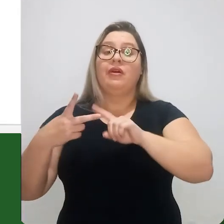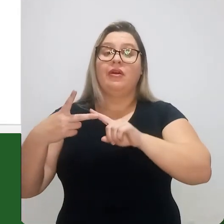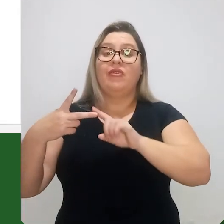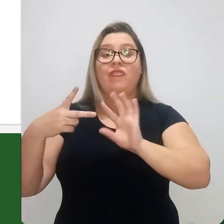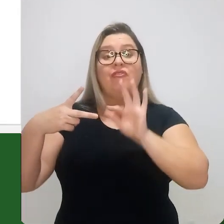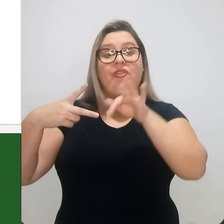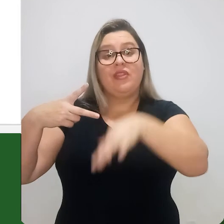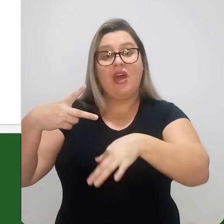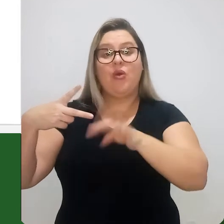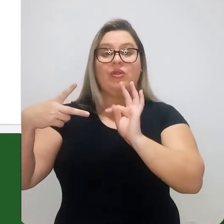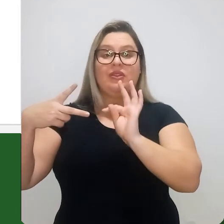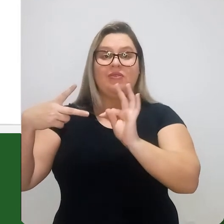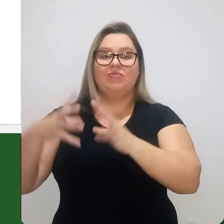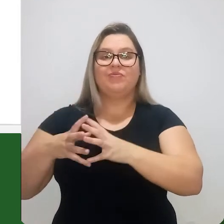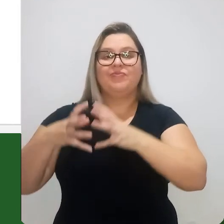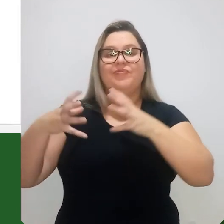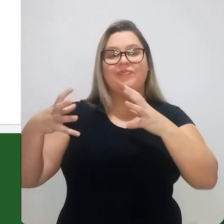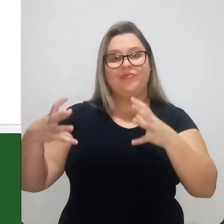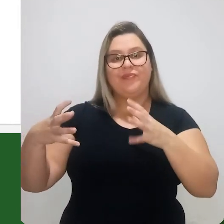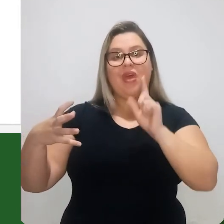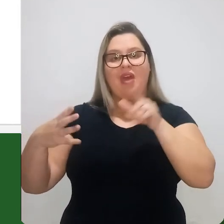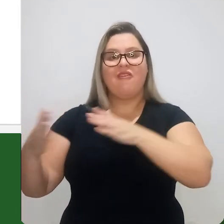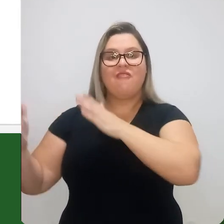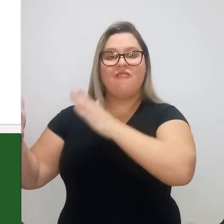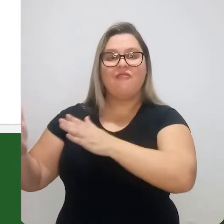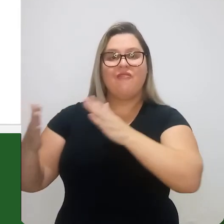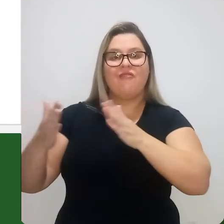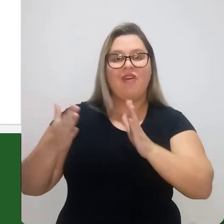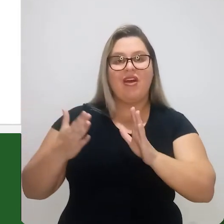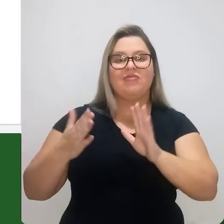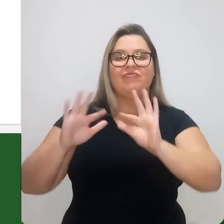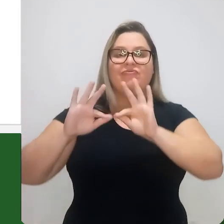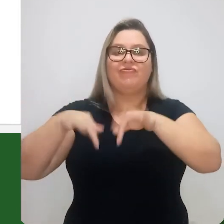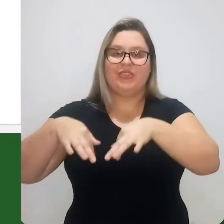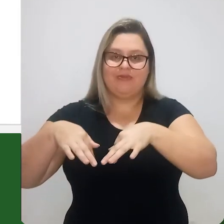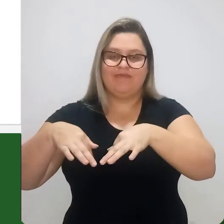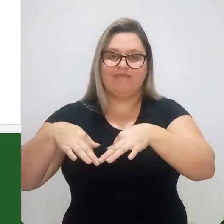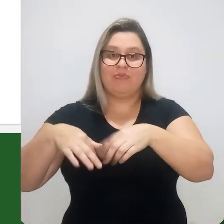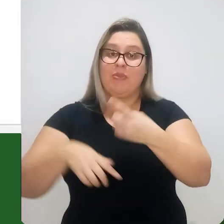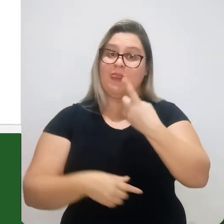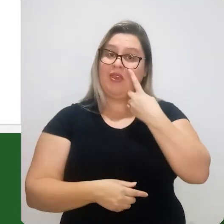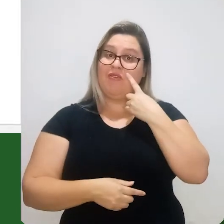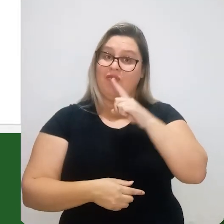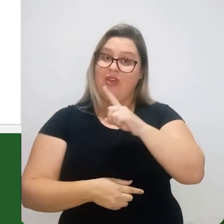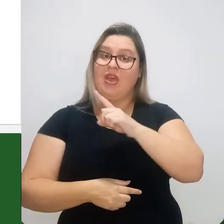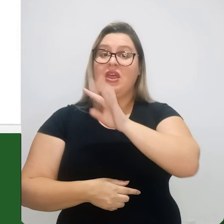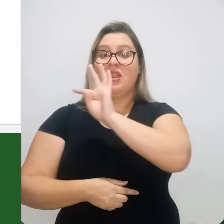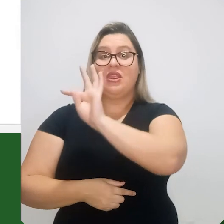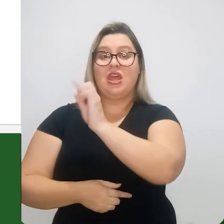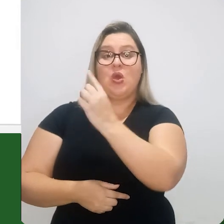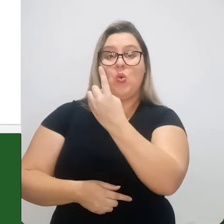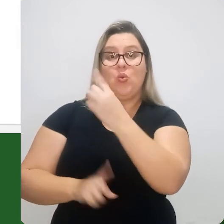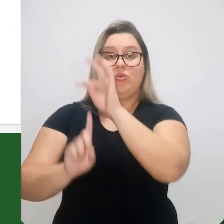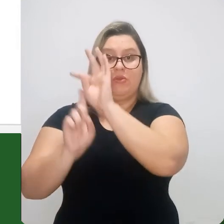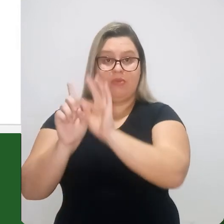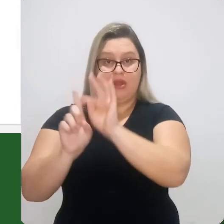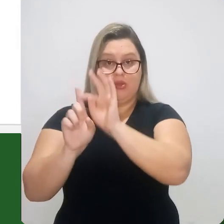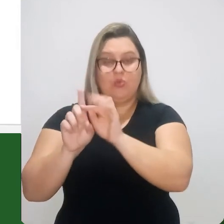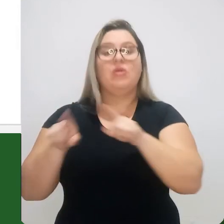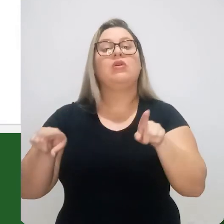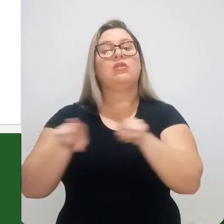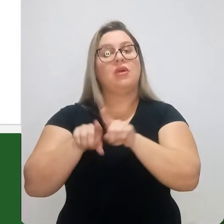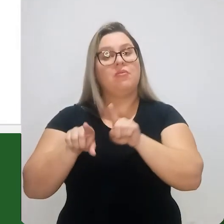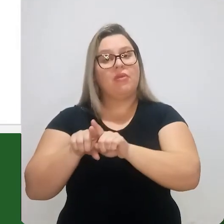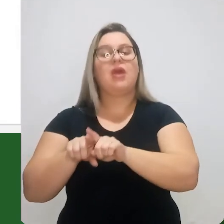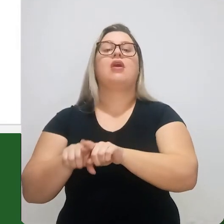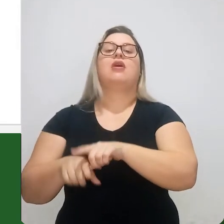e o tempo de final de crescimento, que é quando a fase ela foi efetivamente encerrada. Então vamos fazer isso para a temperatura T1,